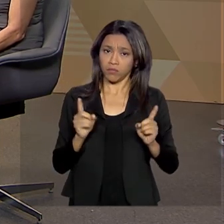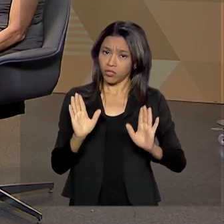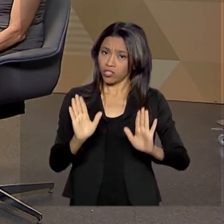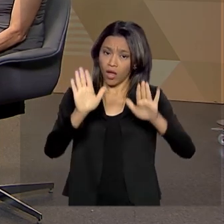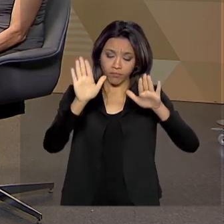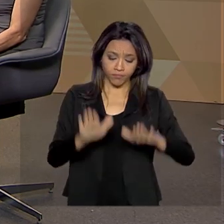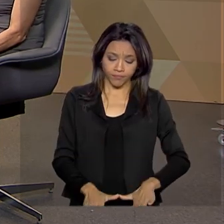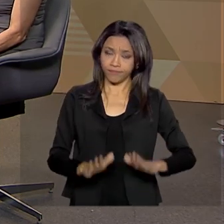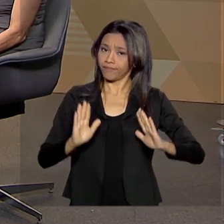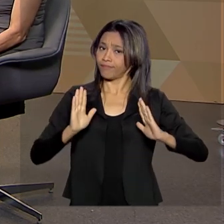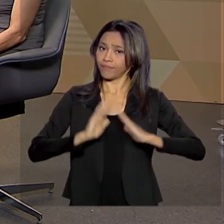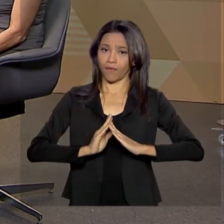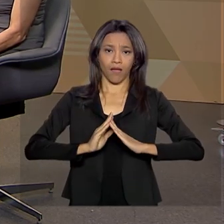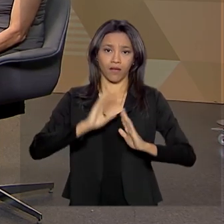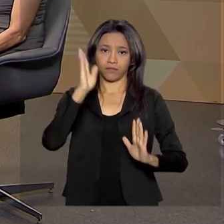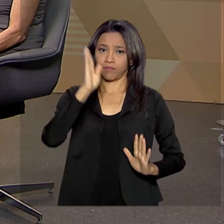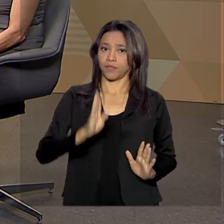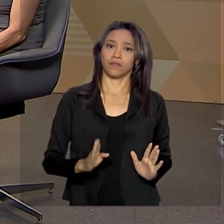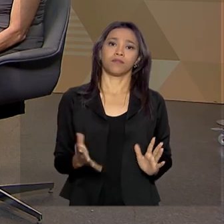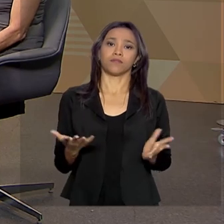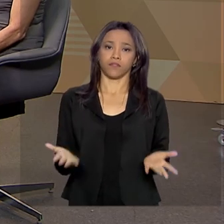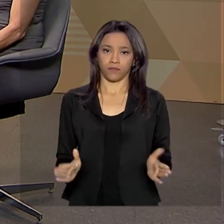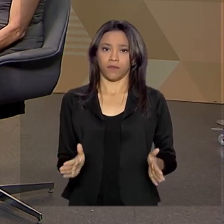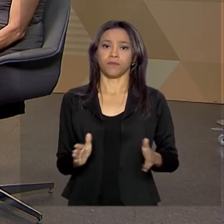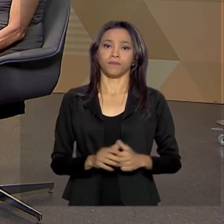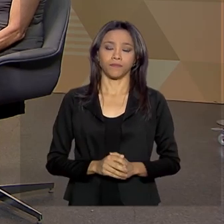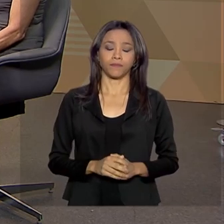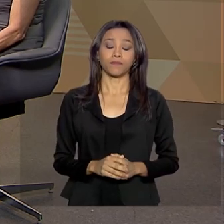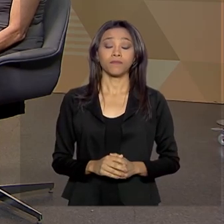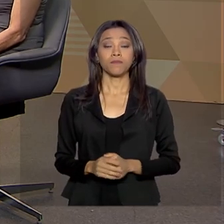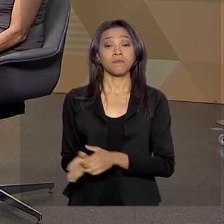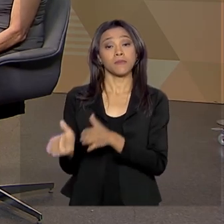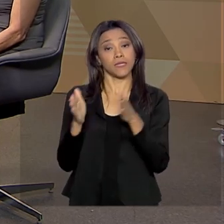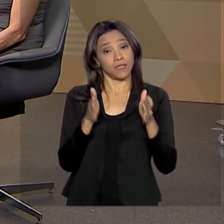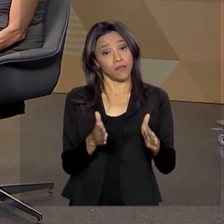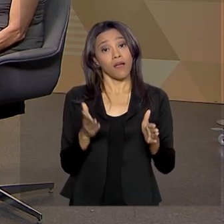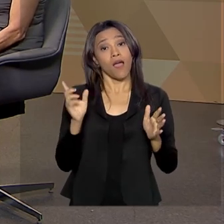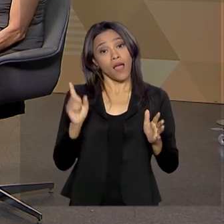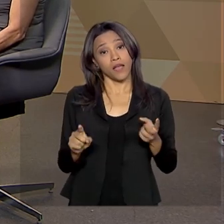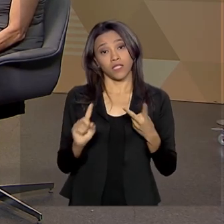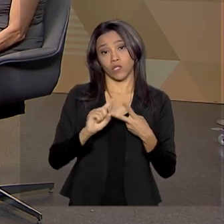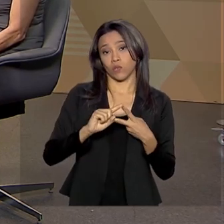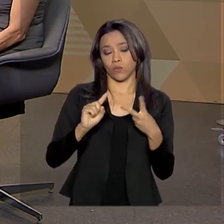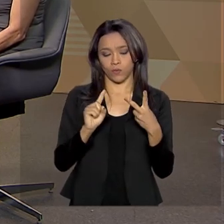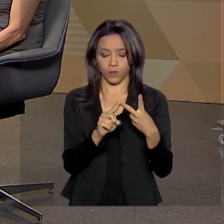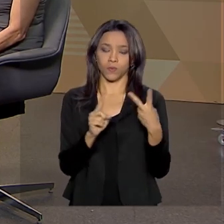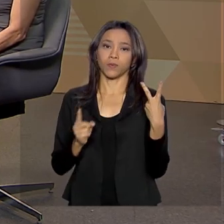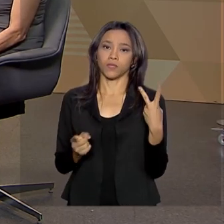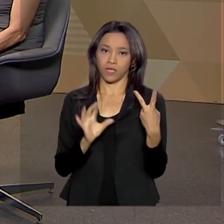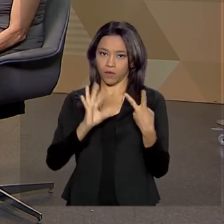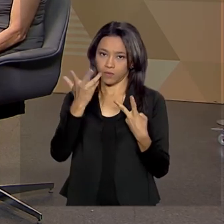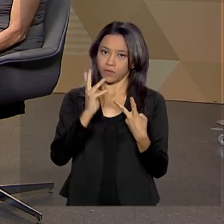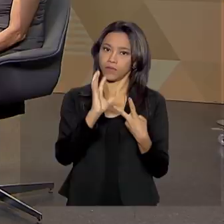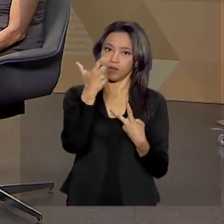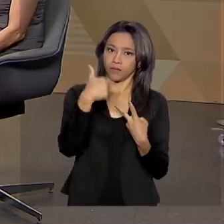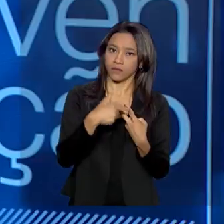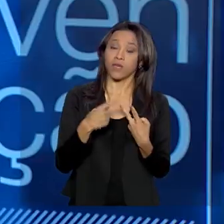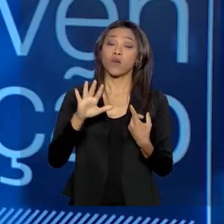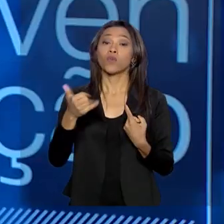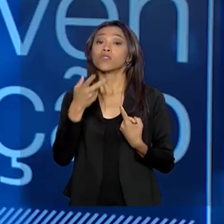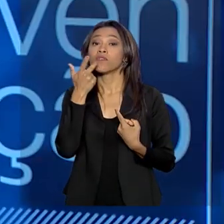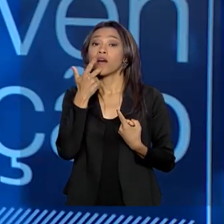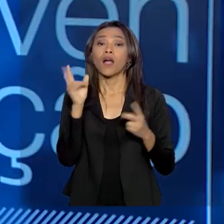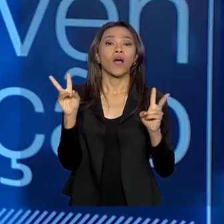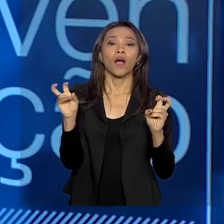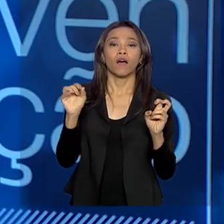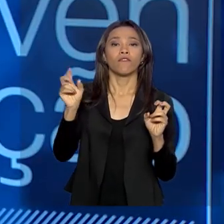observação. Então, são essas duas situações. Mas, quando se fala em venezuelano,